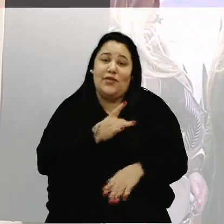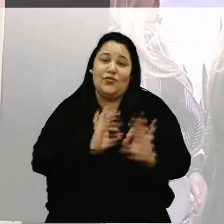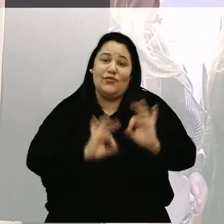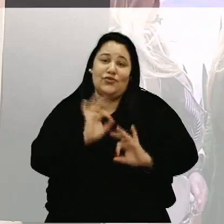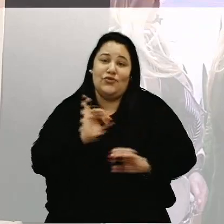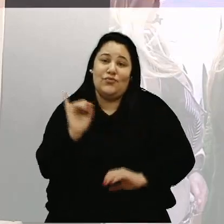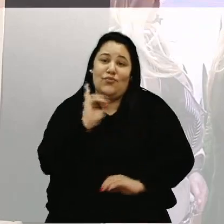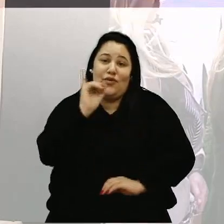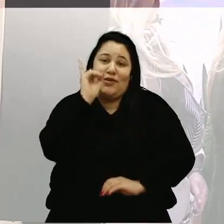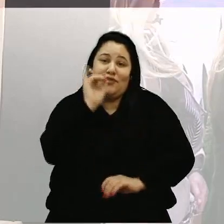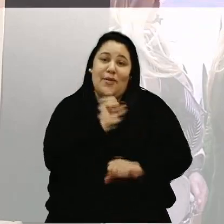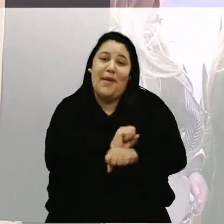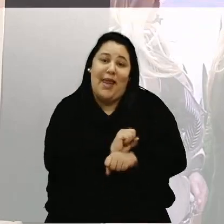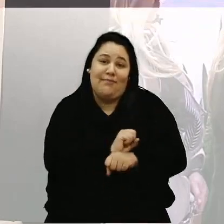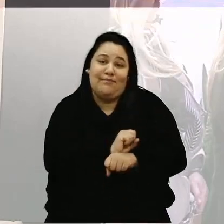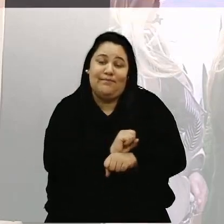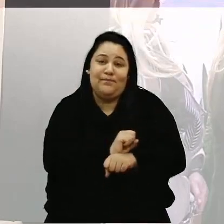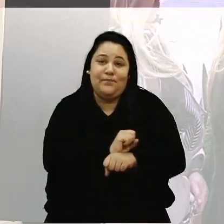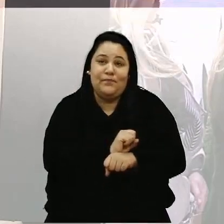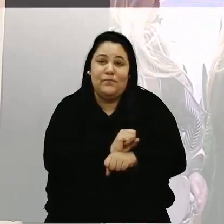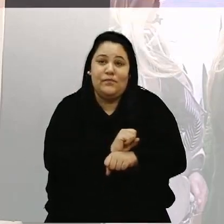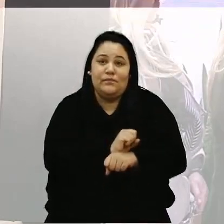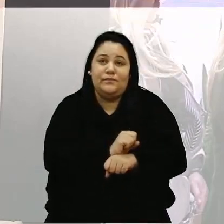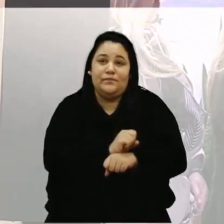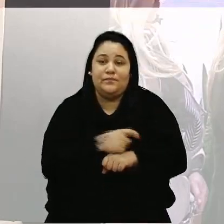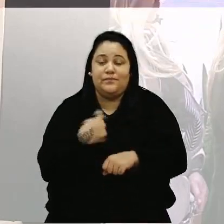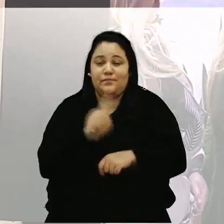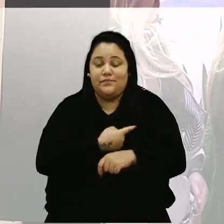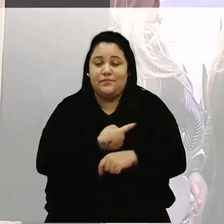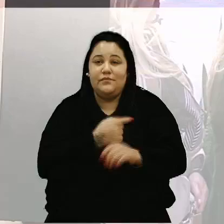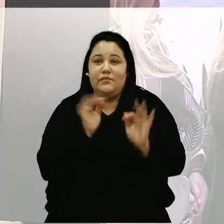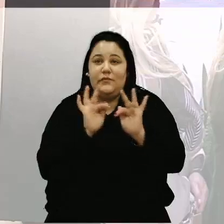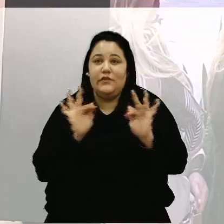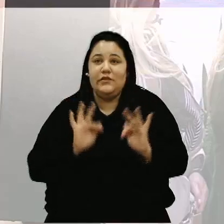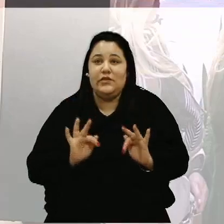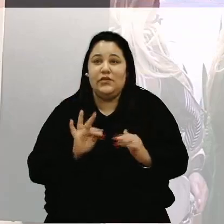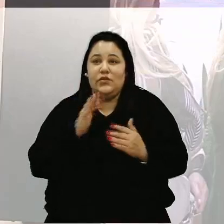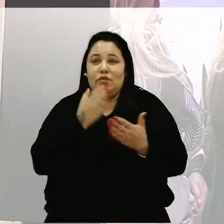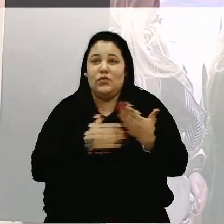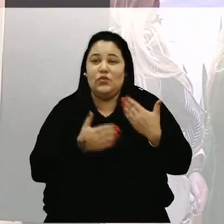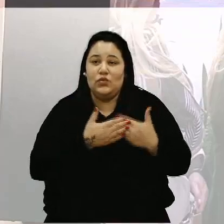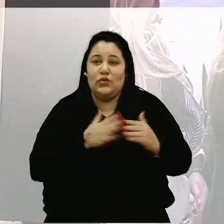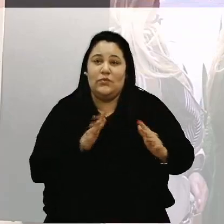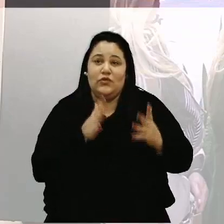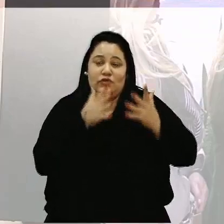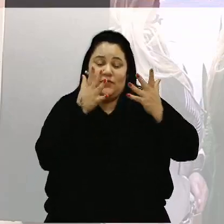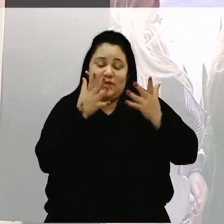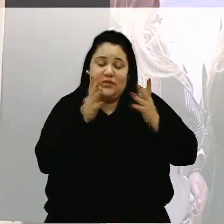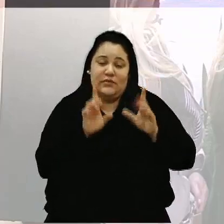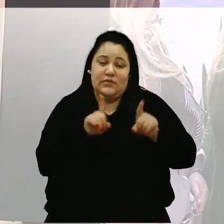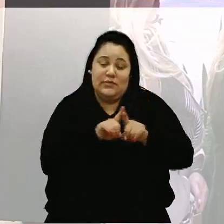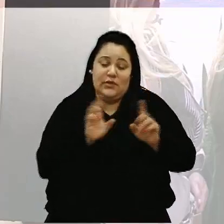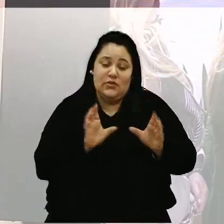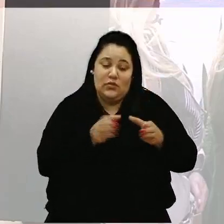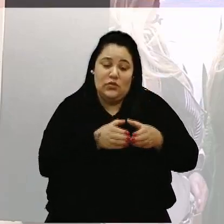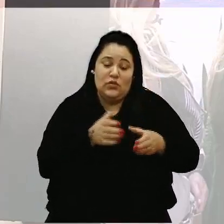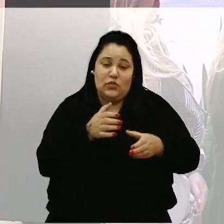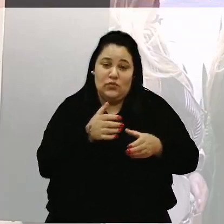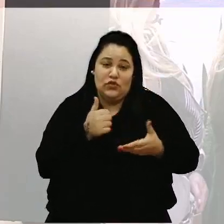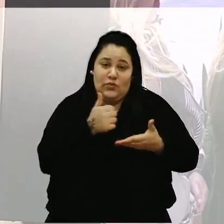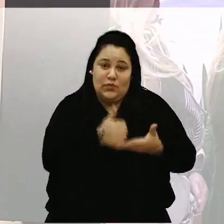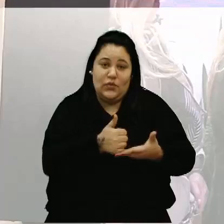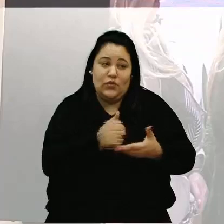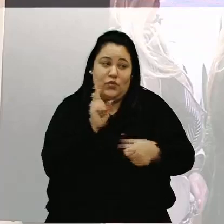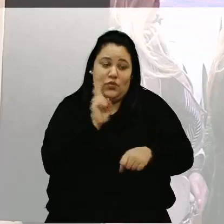viesse a parar. E, para a nossa alegria, com toda a mobilização da Rede de Proteção à Mulher, dos órgãos que